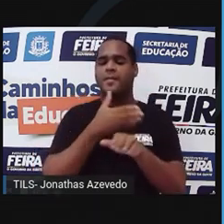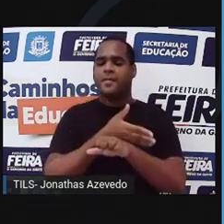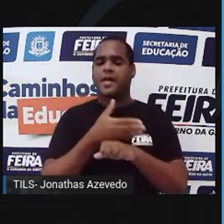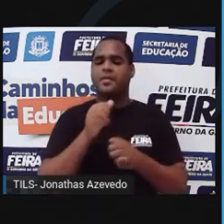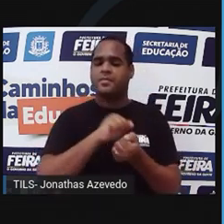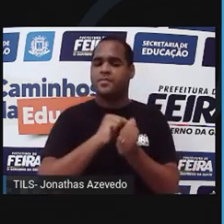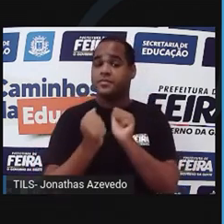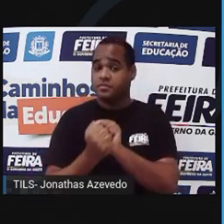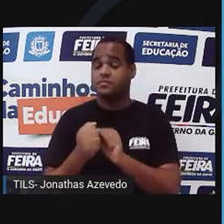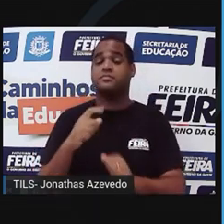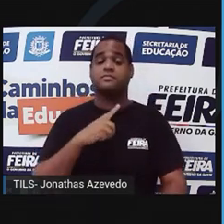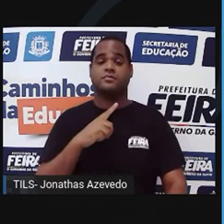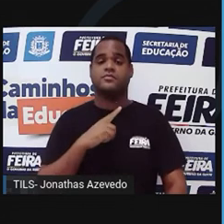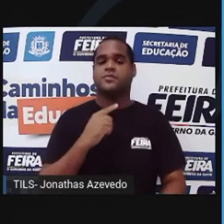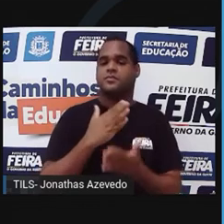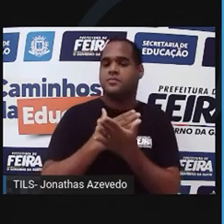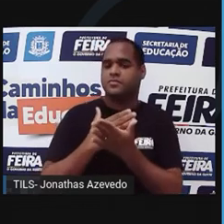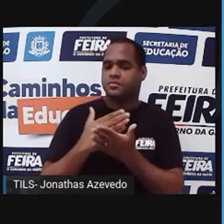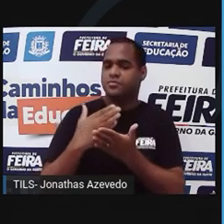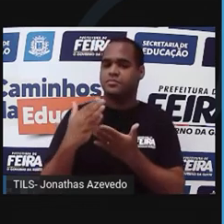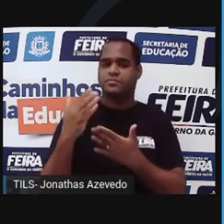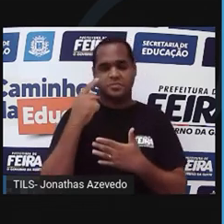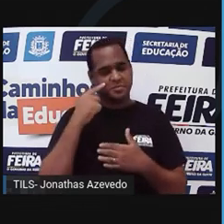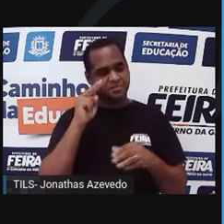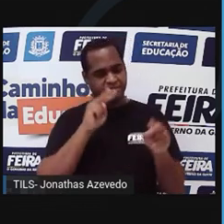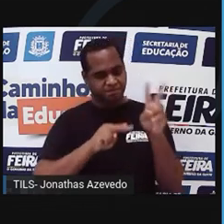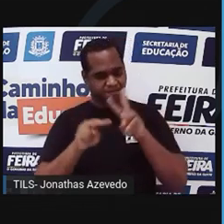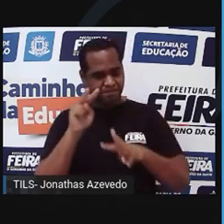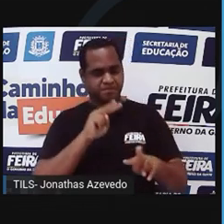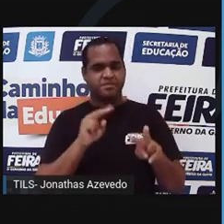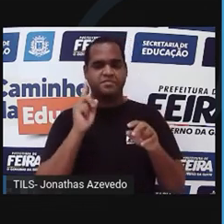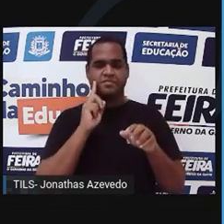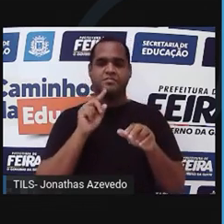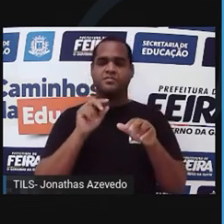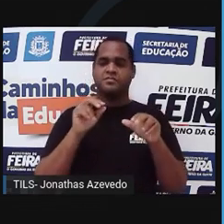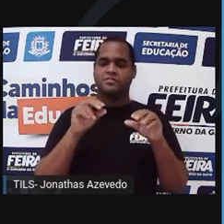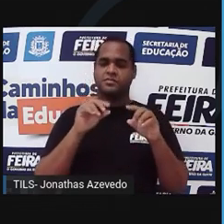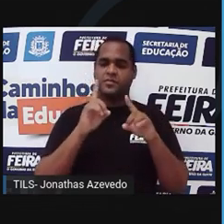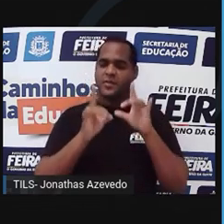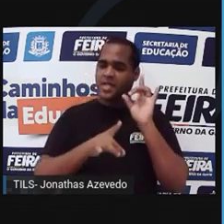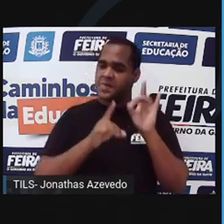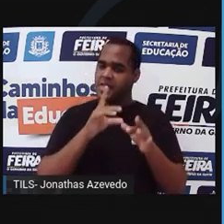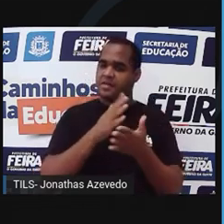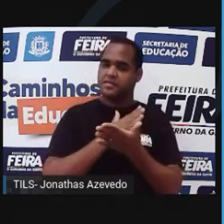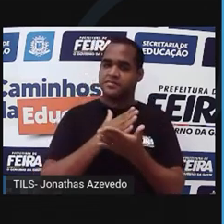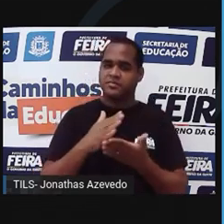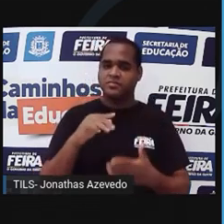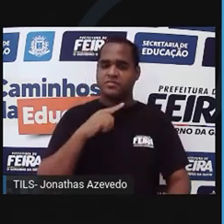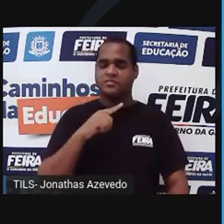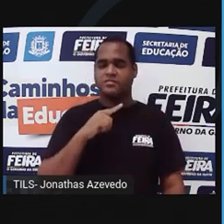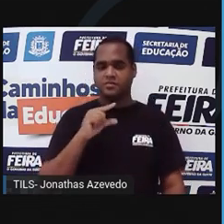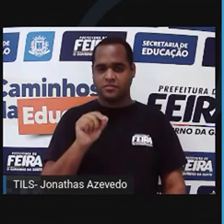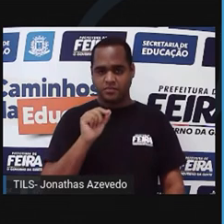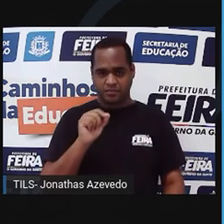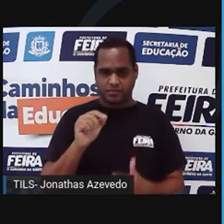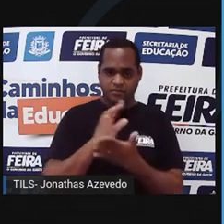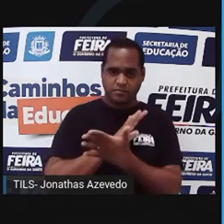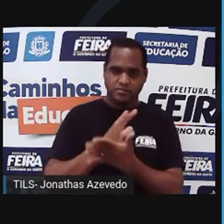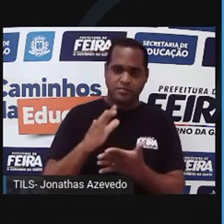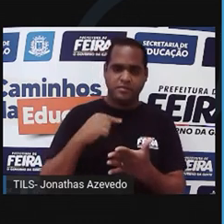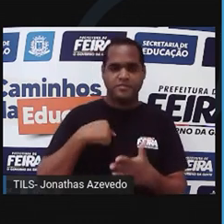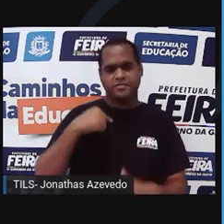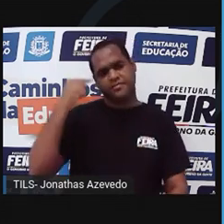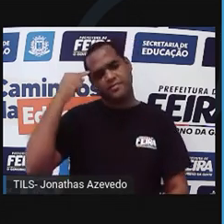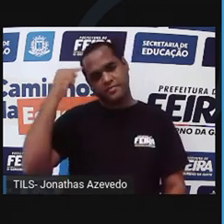adaptada? Começa a ficar visível demais ao predador e começa a ser eliminado. Então, para algumas pessoas poderiam falar,